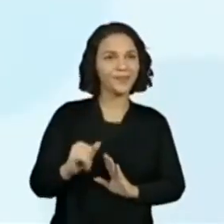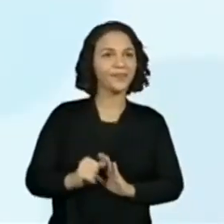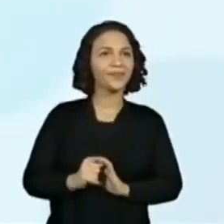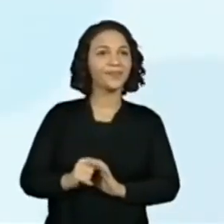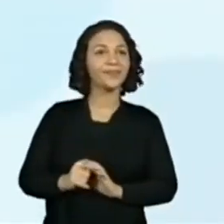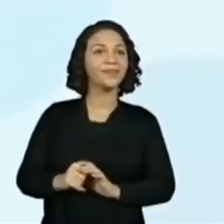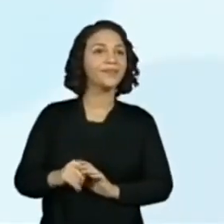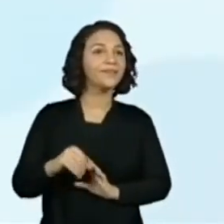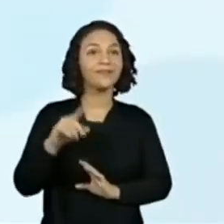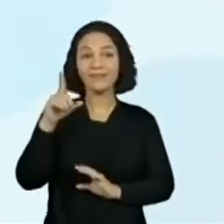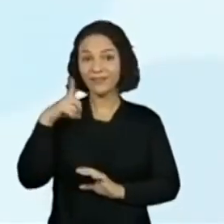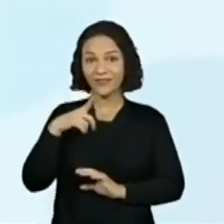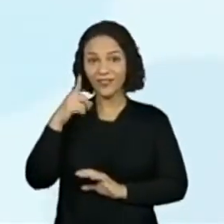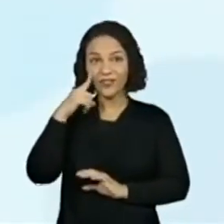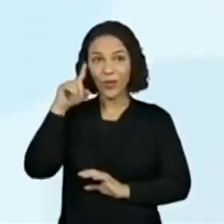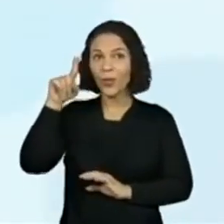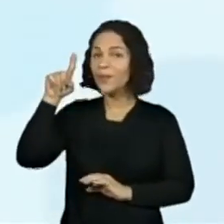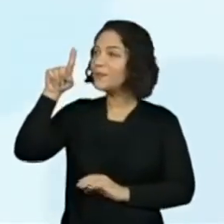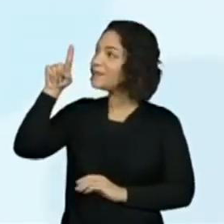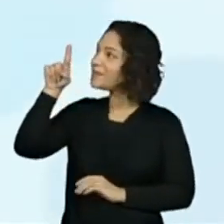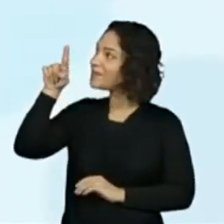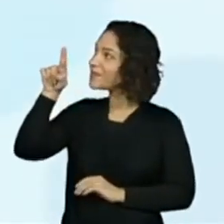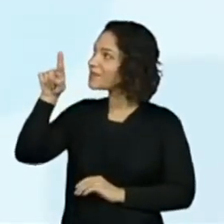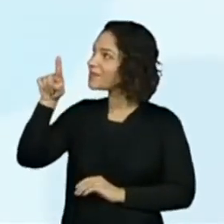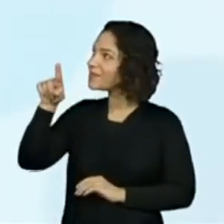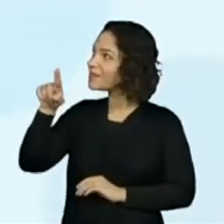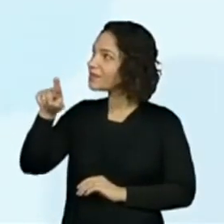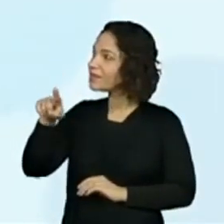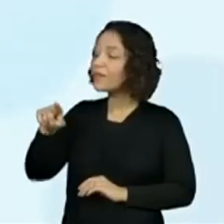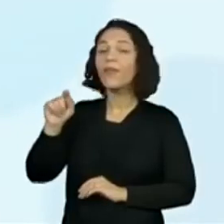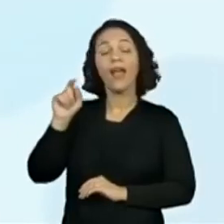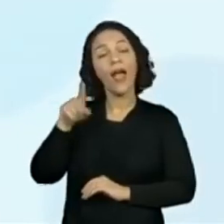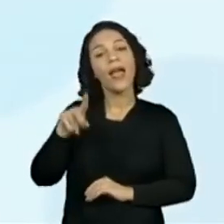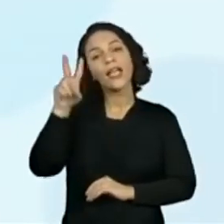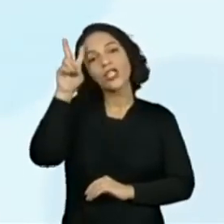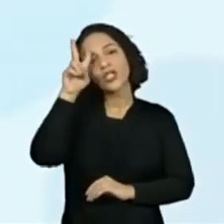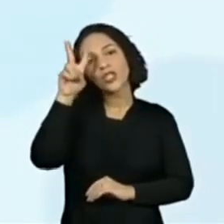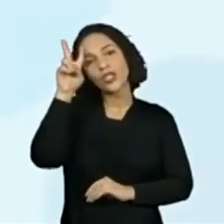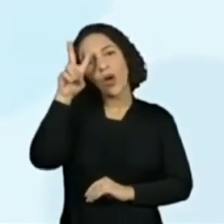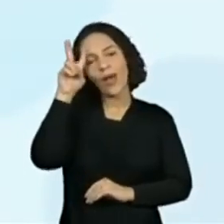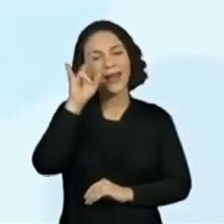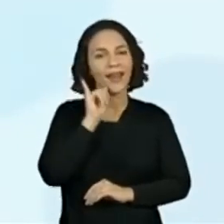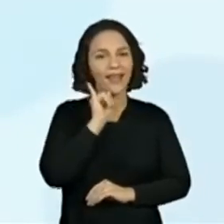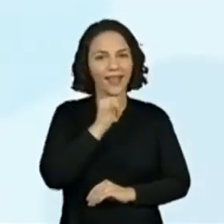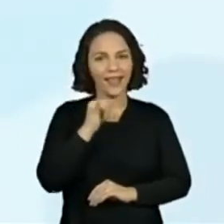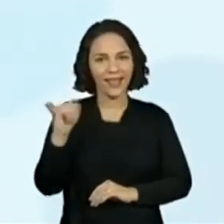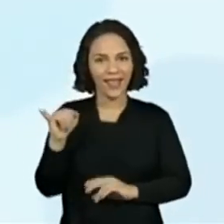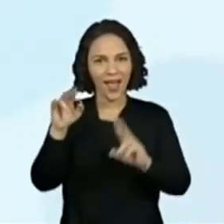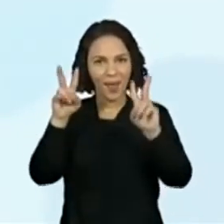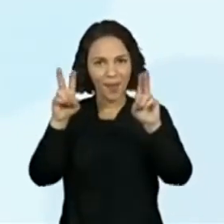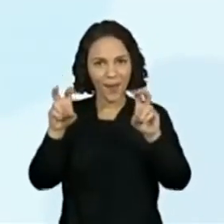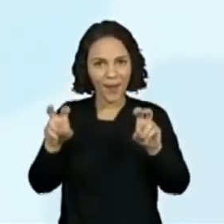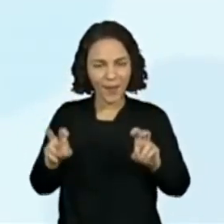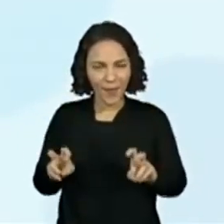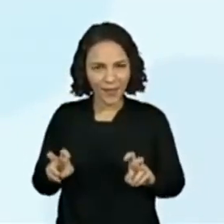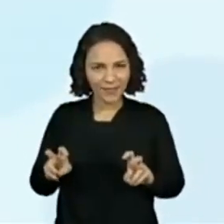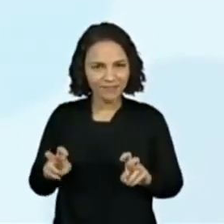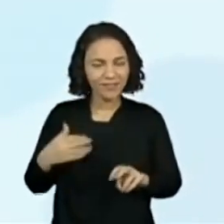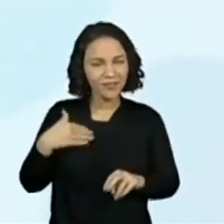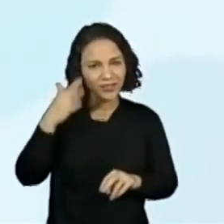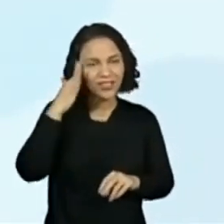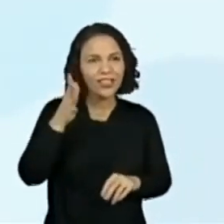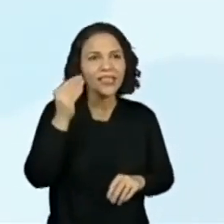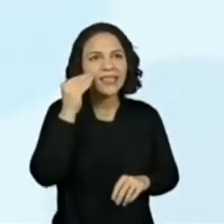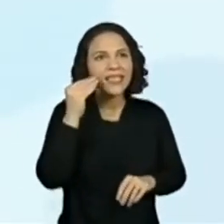temos aí alguns títulos de histórias. E eu tenho certeza, professora, que já tem gente